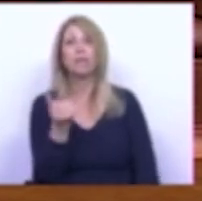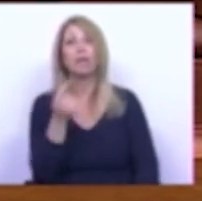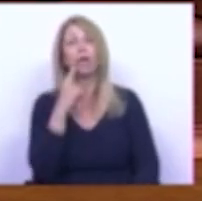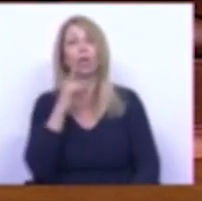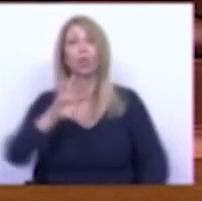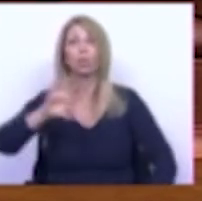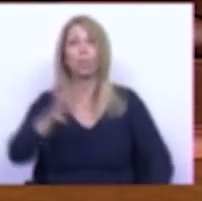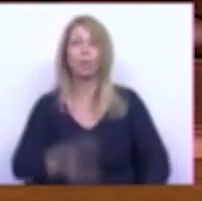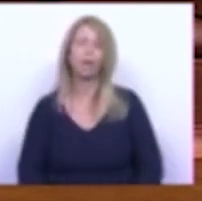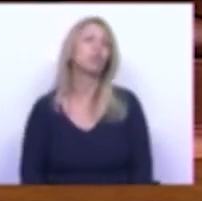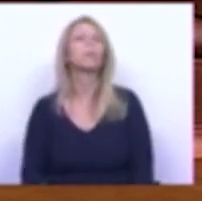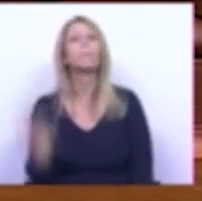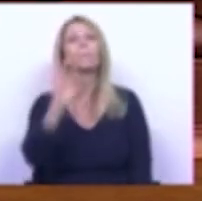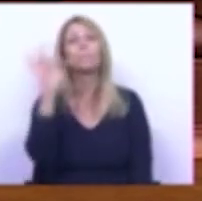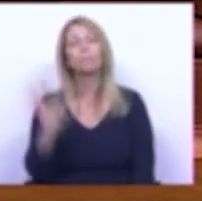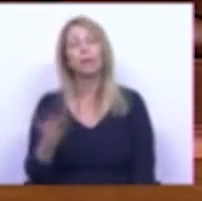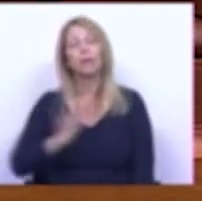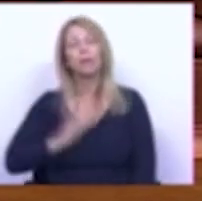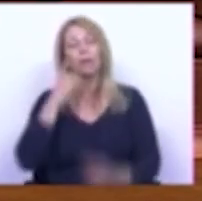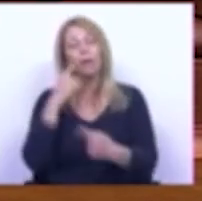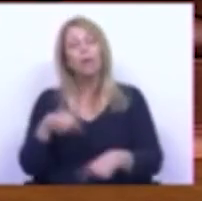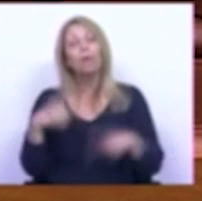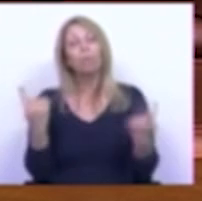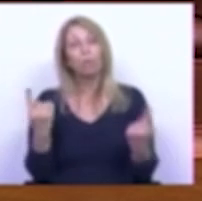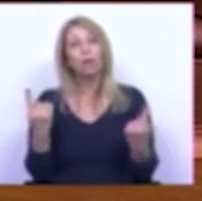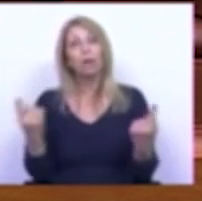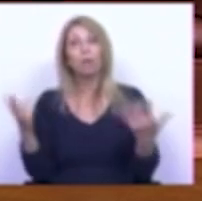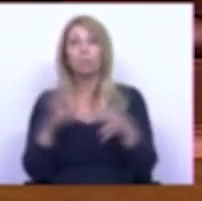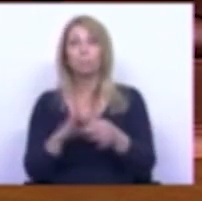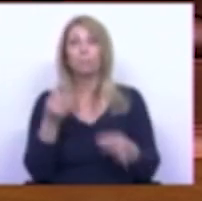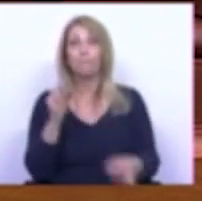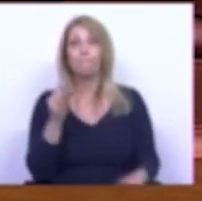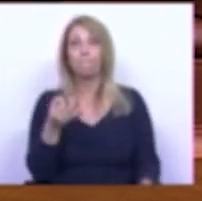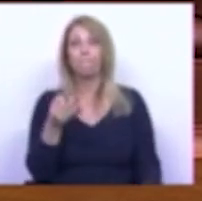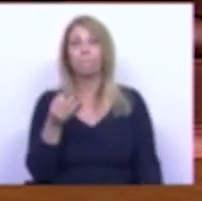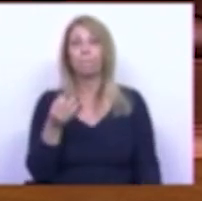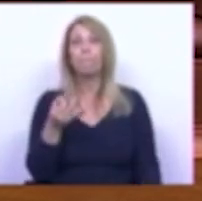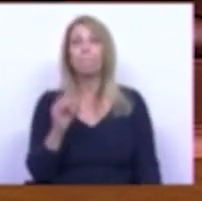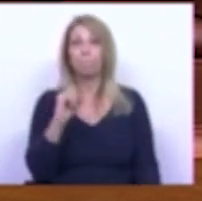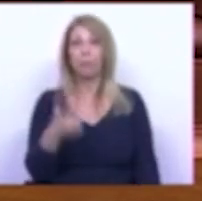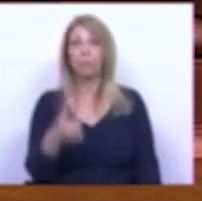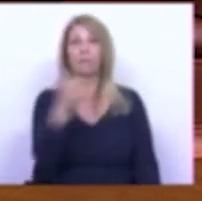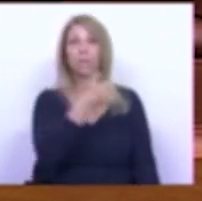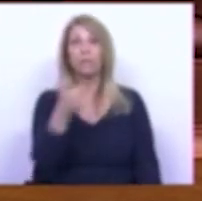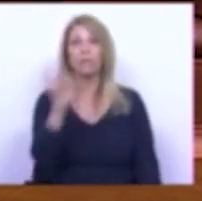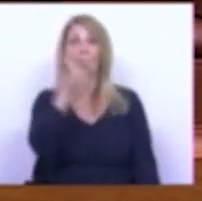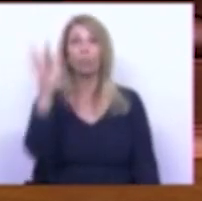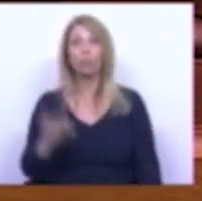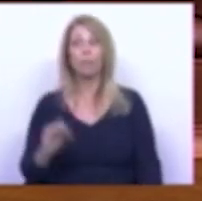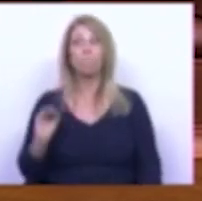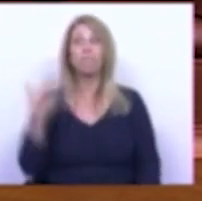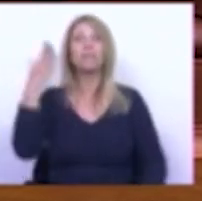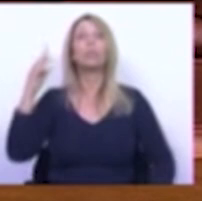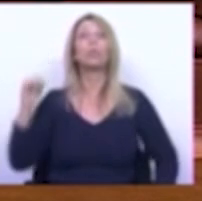O rácio da dívida pública sobre o PIB que era de 55% no início deste século